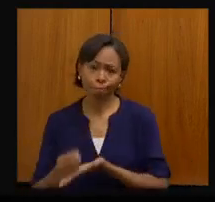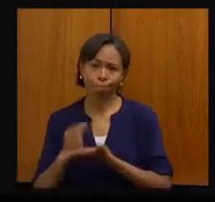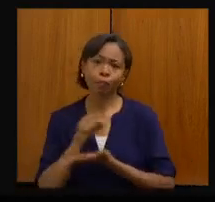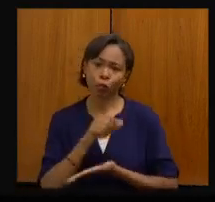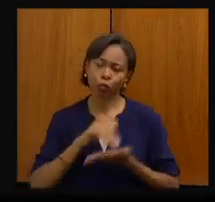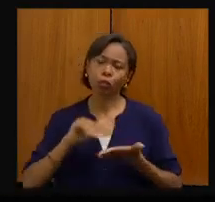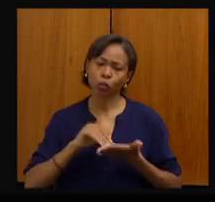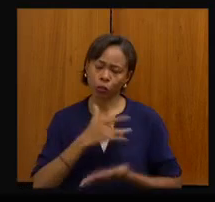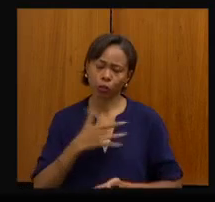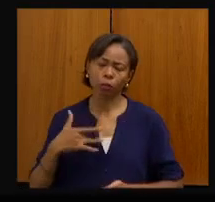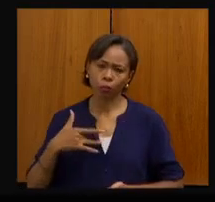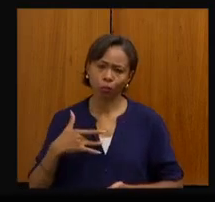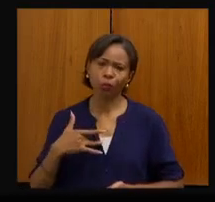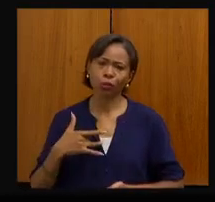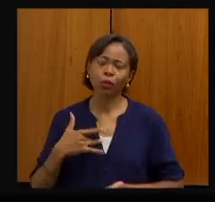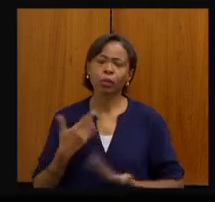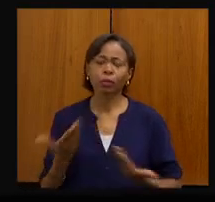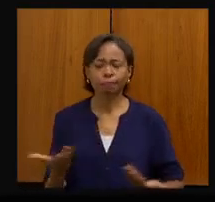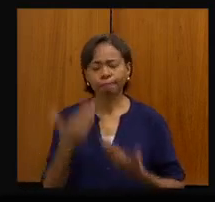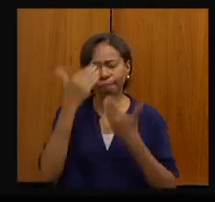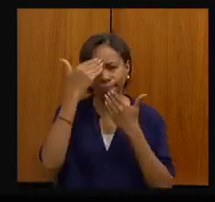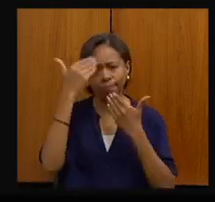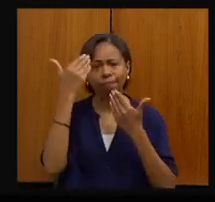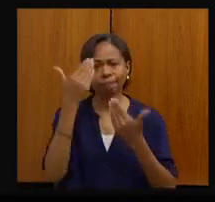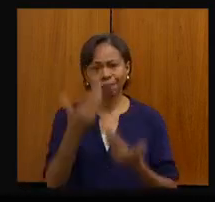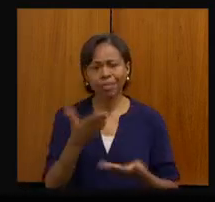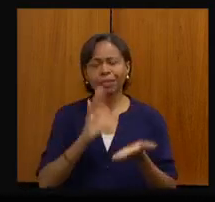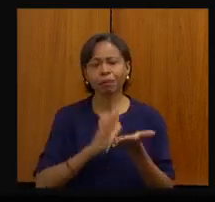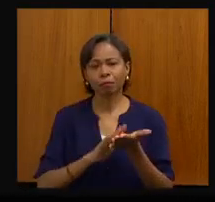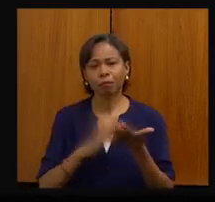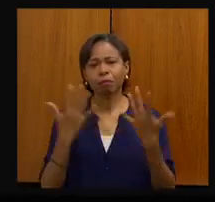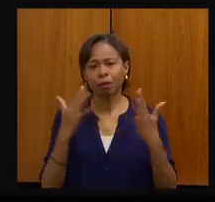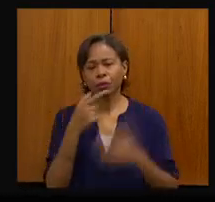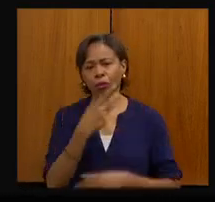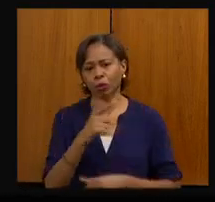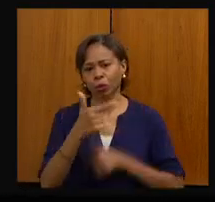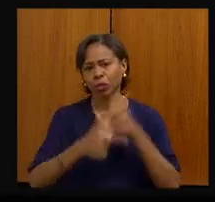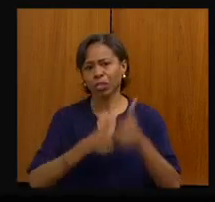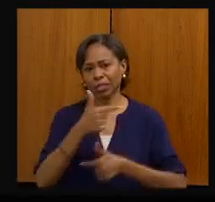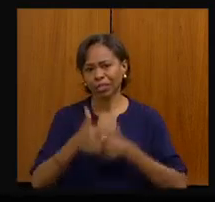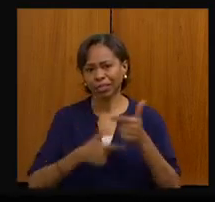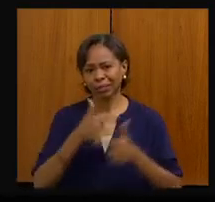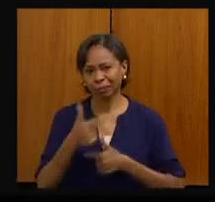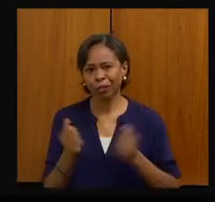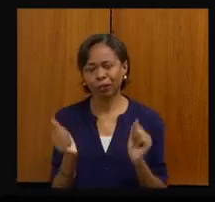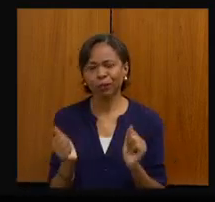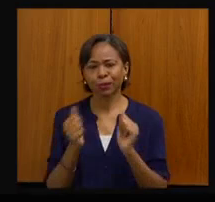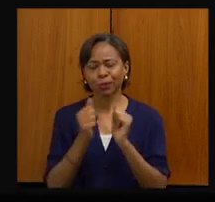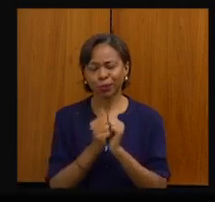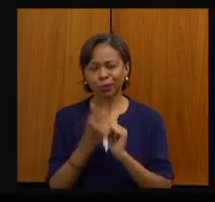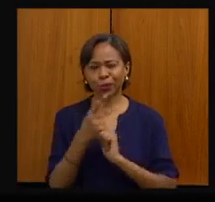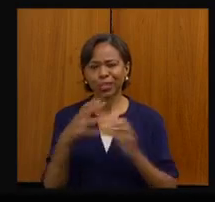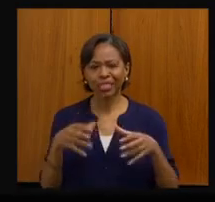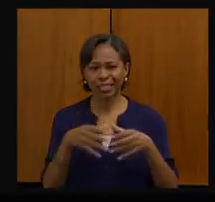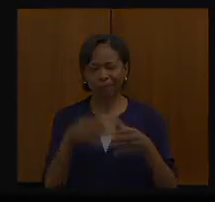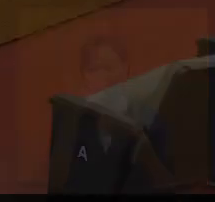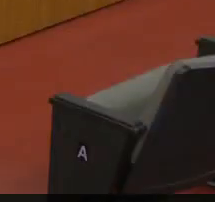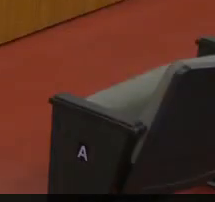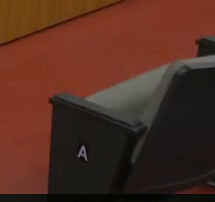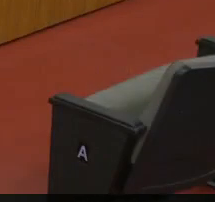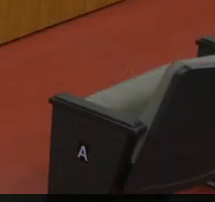de saúde. No mais, muito obrigado e parabéns pelo trabalho que o vem fazendo, juntamente com toda a sua equipe. Muito obrigado.